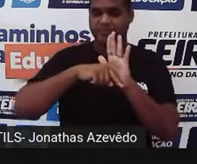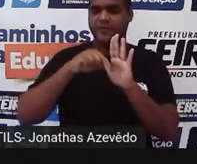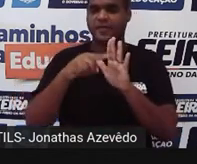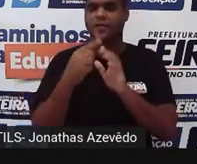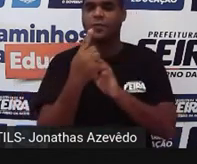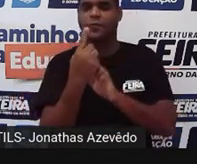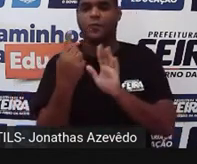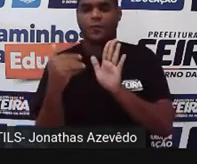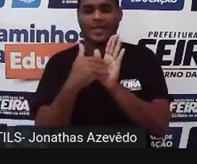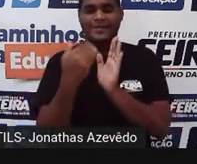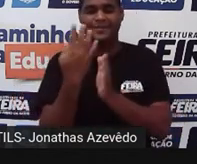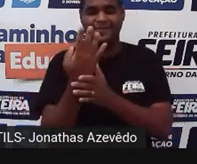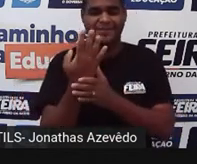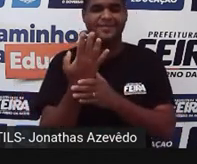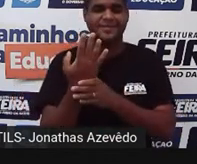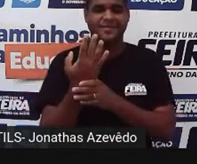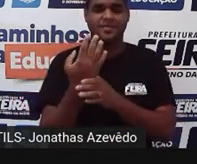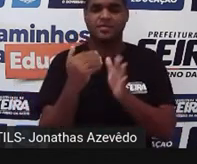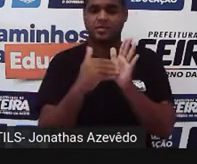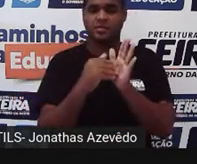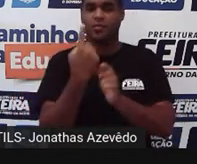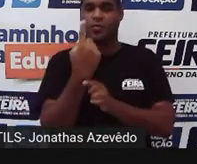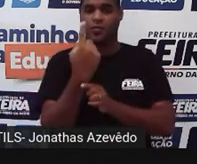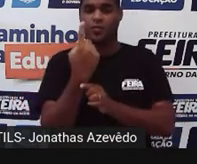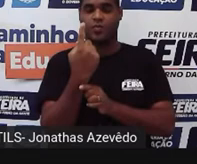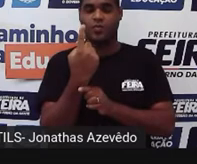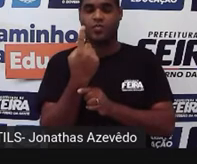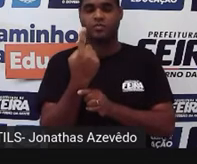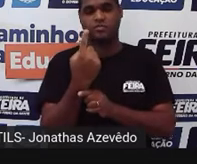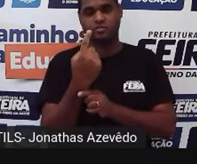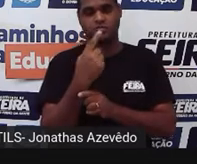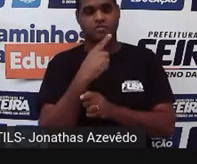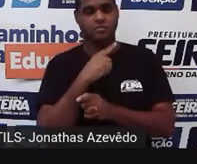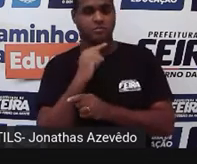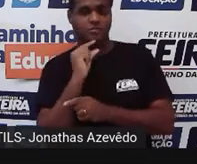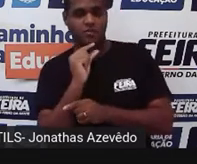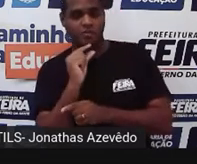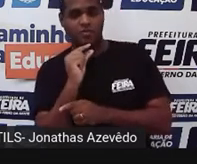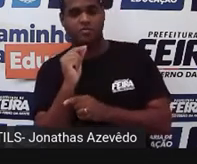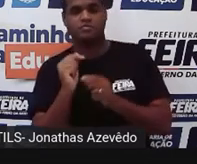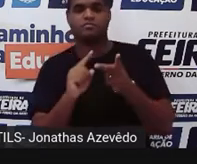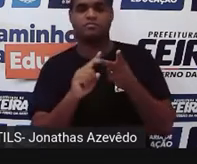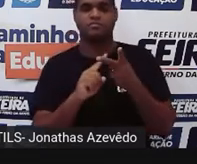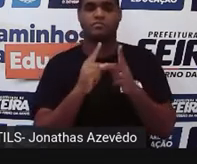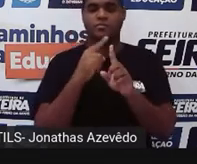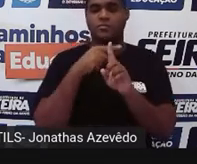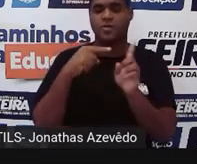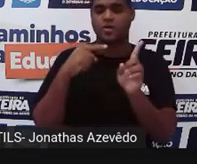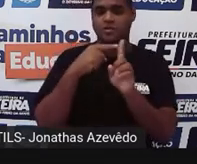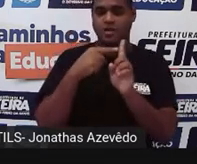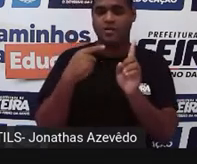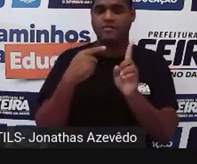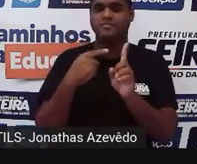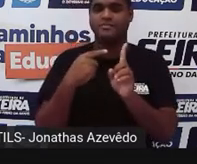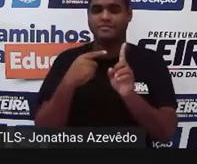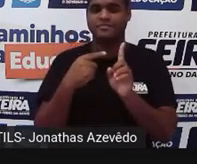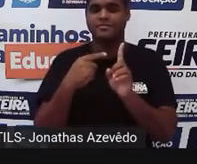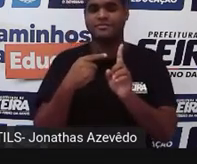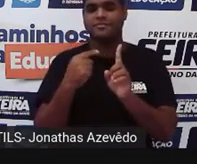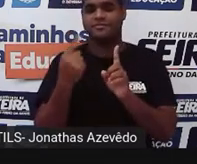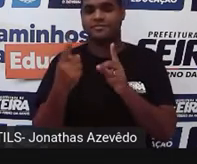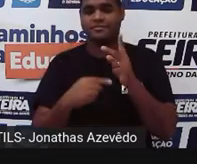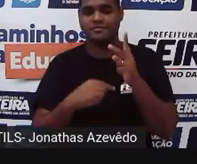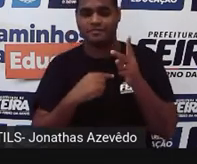de 1 a 4. Número 1 em vermelho, se entendeu pouca coisa. Número 2 em laranja, se entendeu